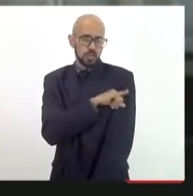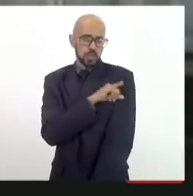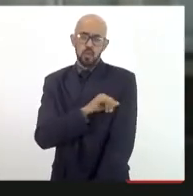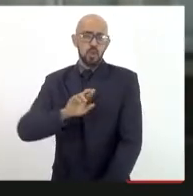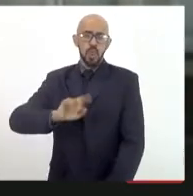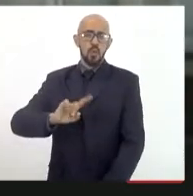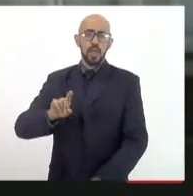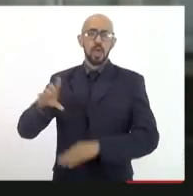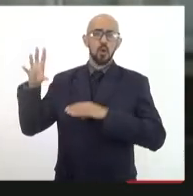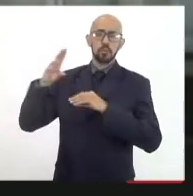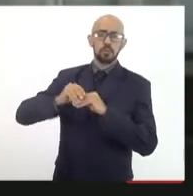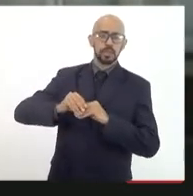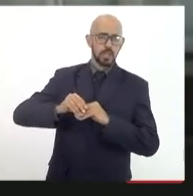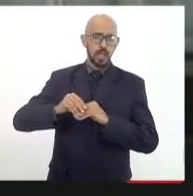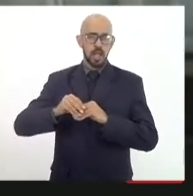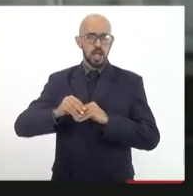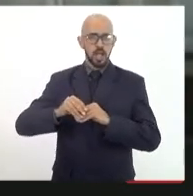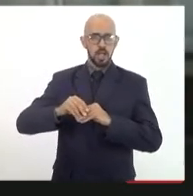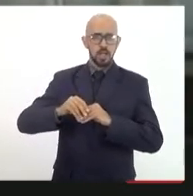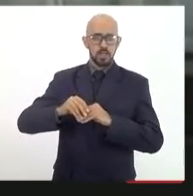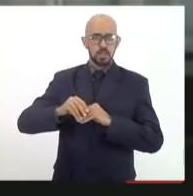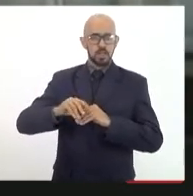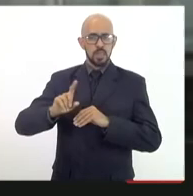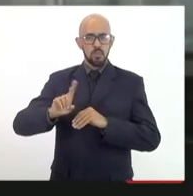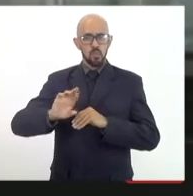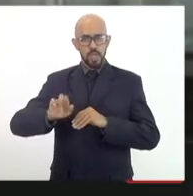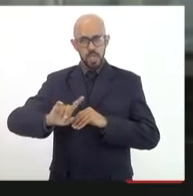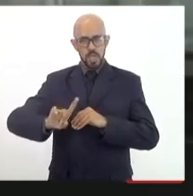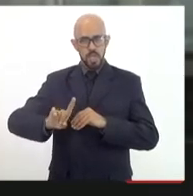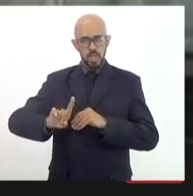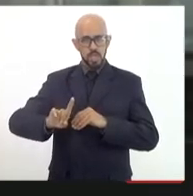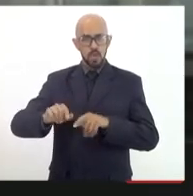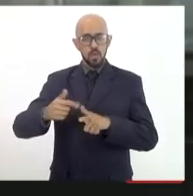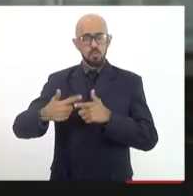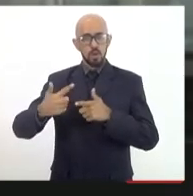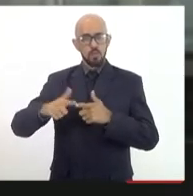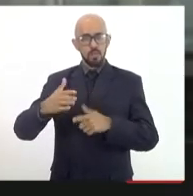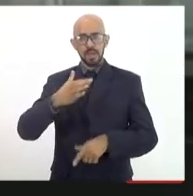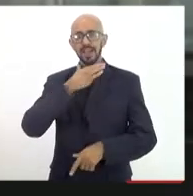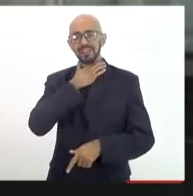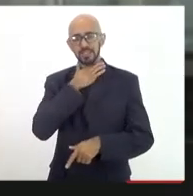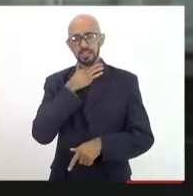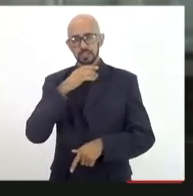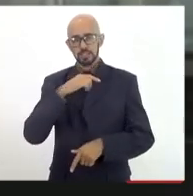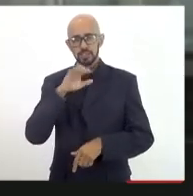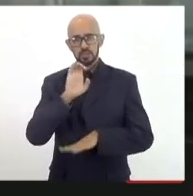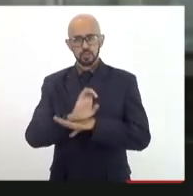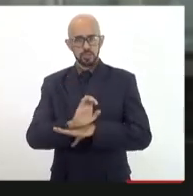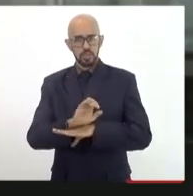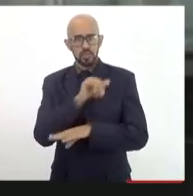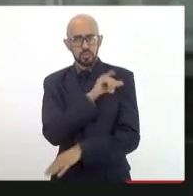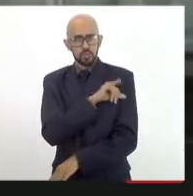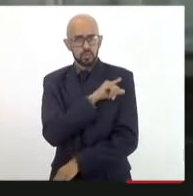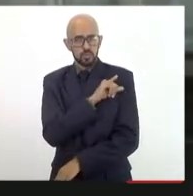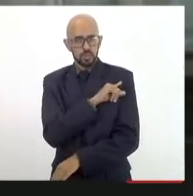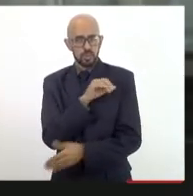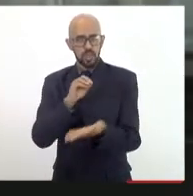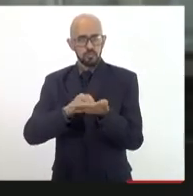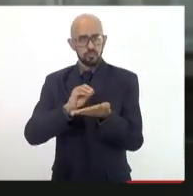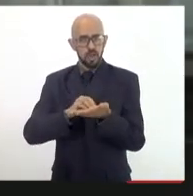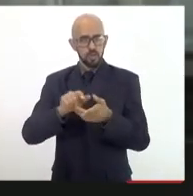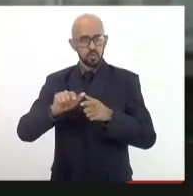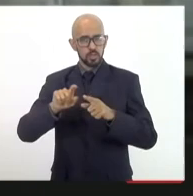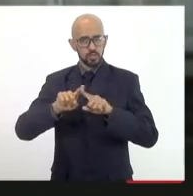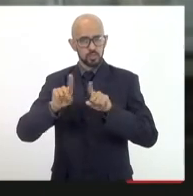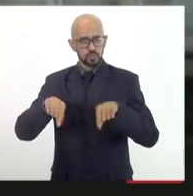complementar, acessória. Eu acho que o grande problema da nossa crise, do nosso desemprego, das nossas